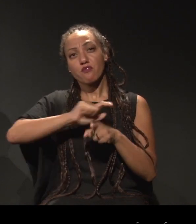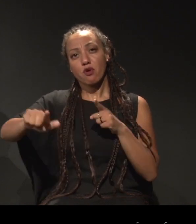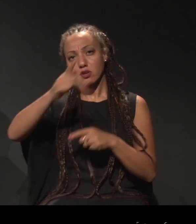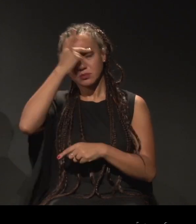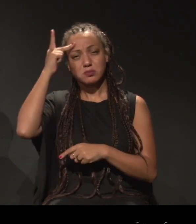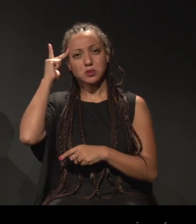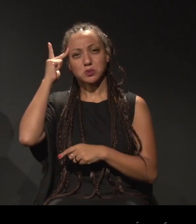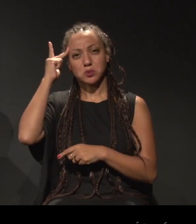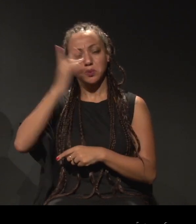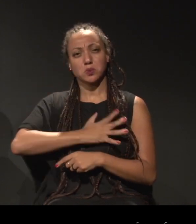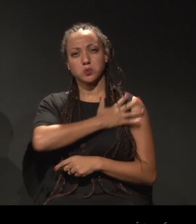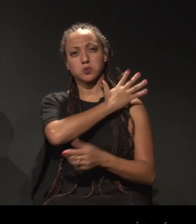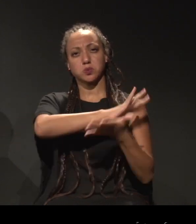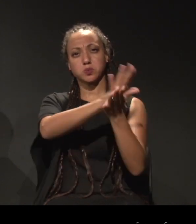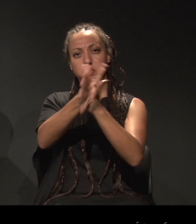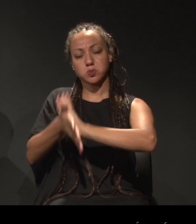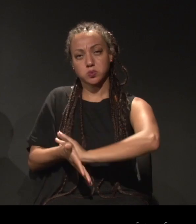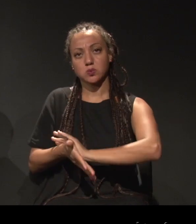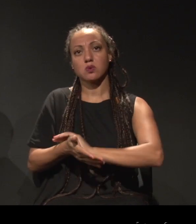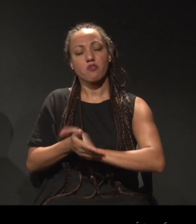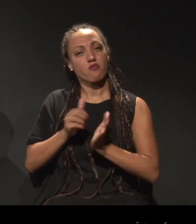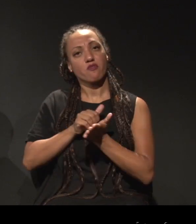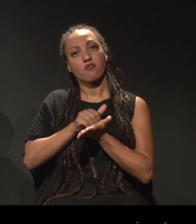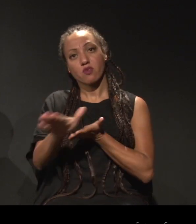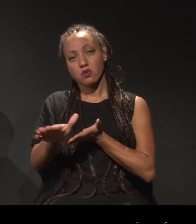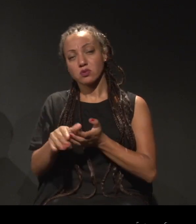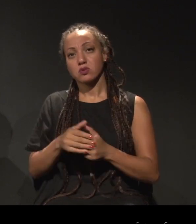e fora principalmente